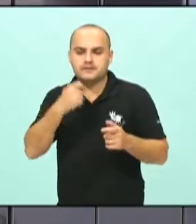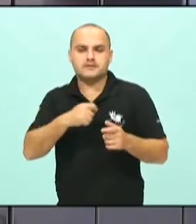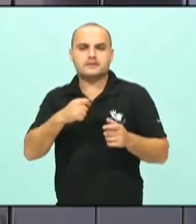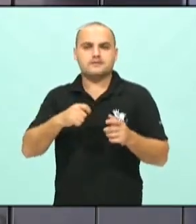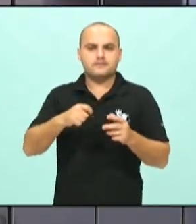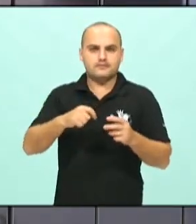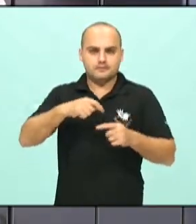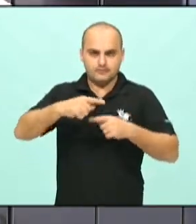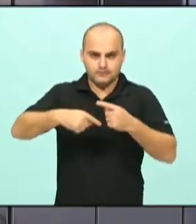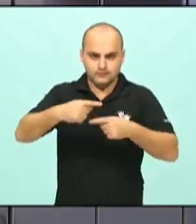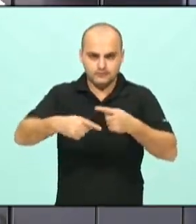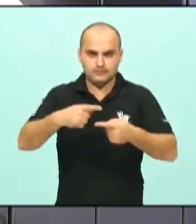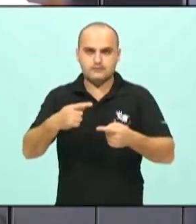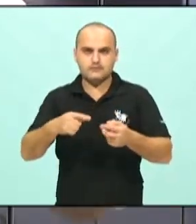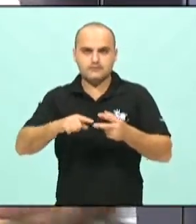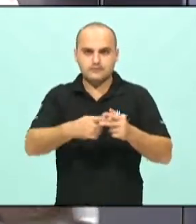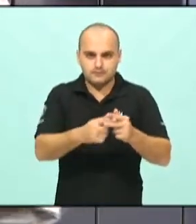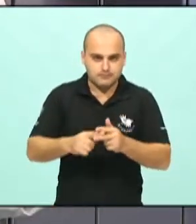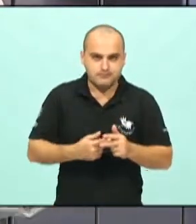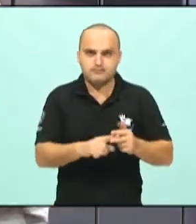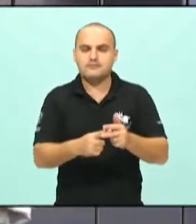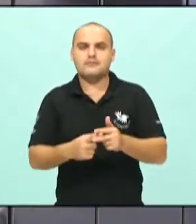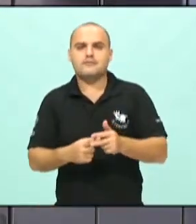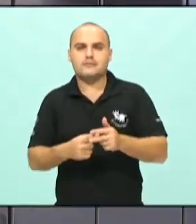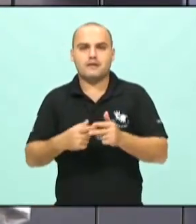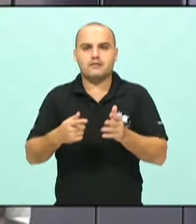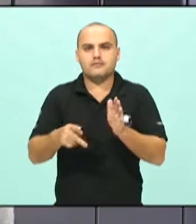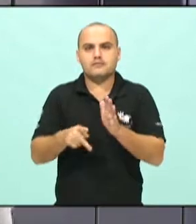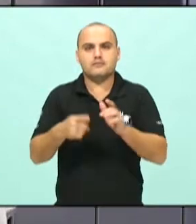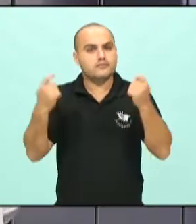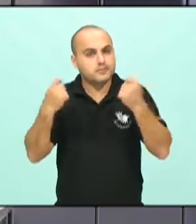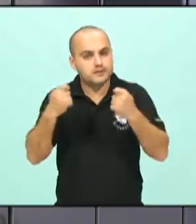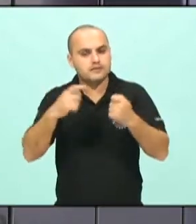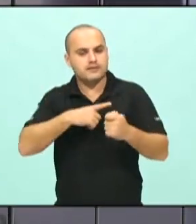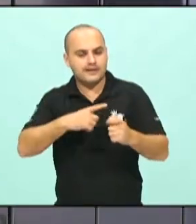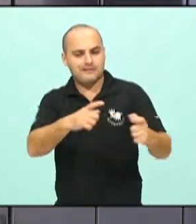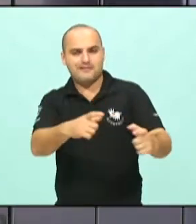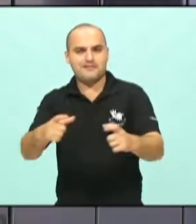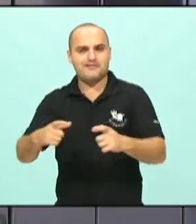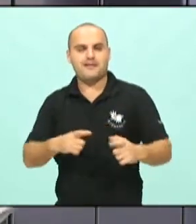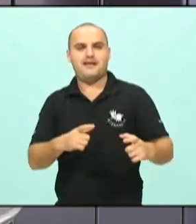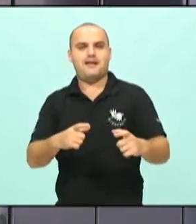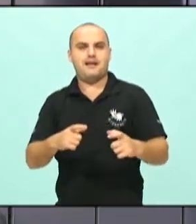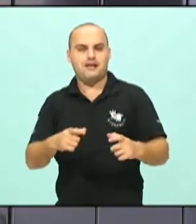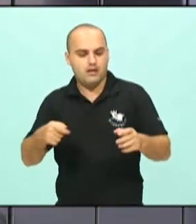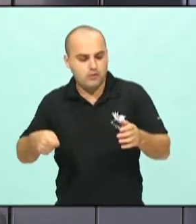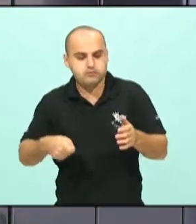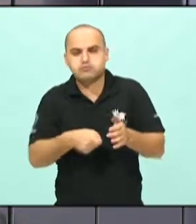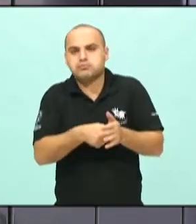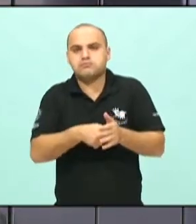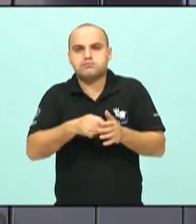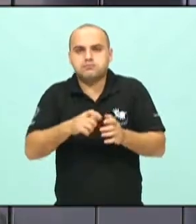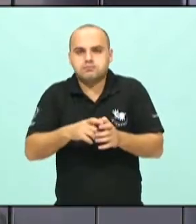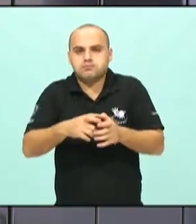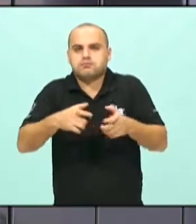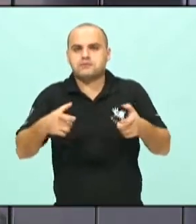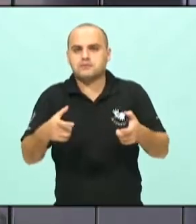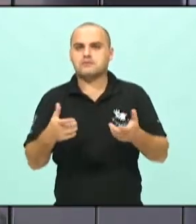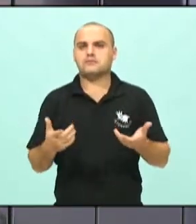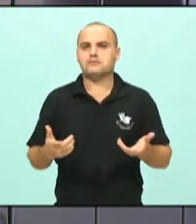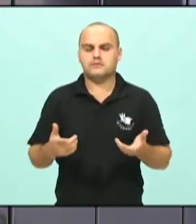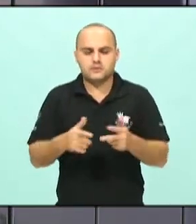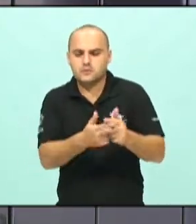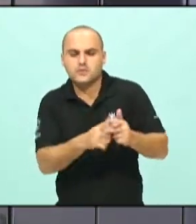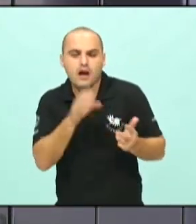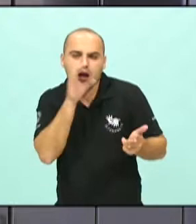no sininho da bike, na roda, ele vai ter um espaço desse, ele quer encher o pneu, tem um espaço desse, fazer um pequeno reparo,